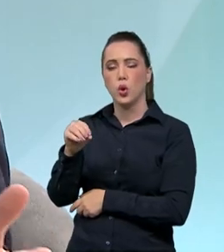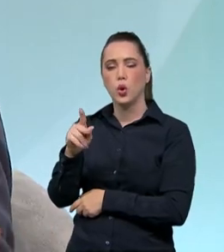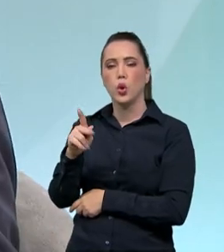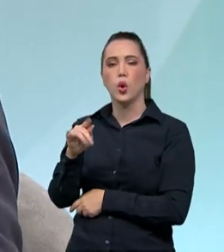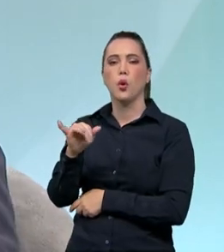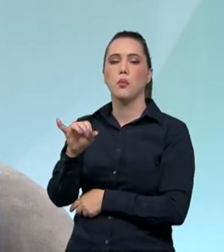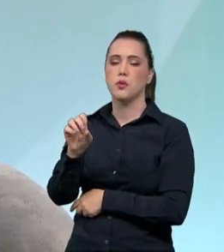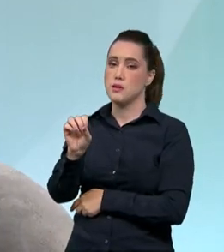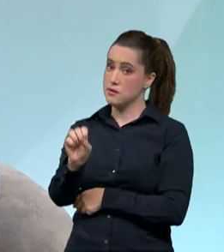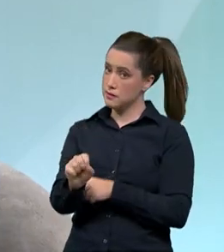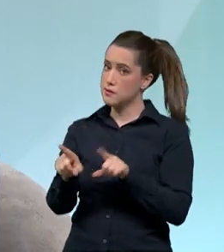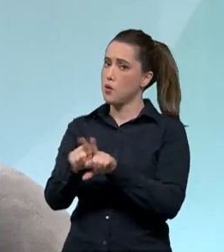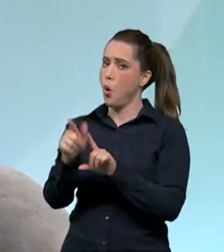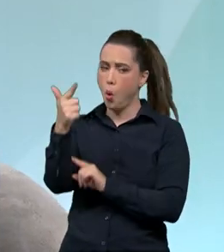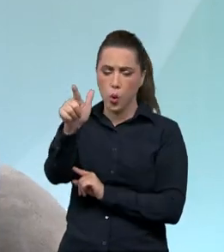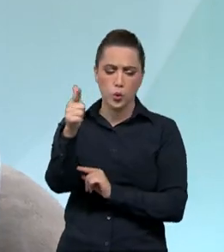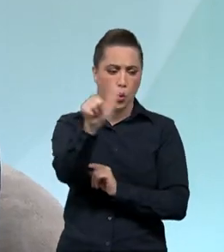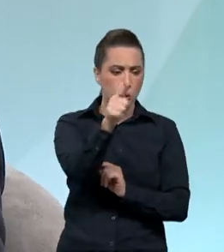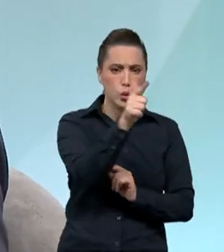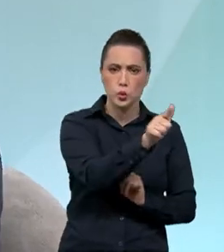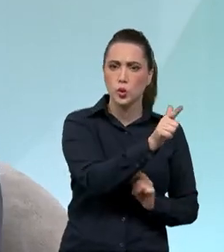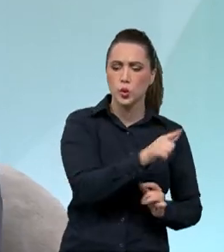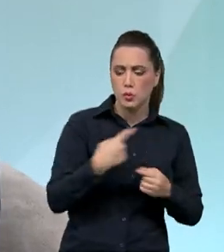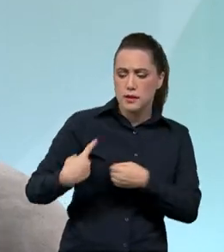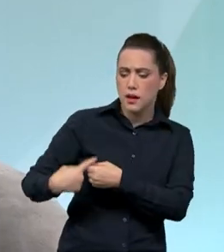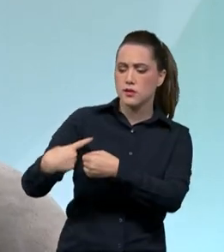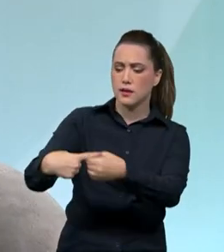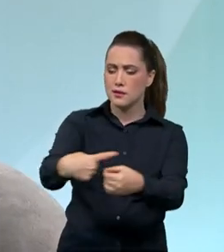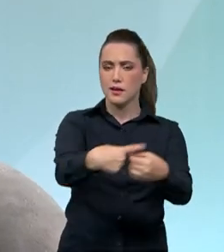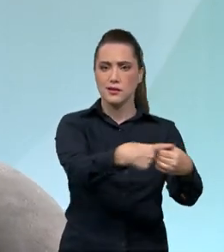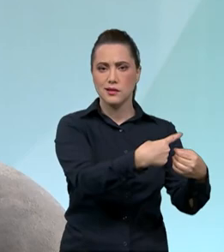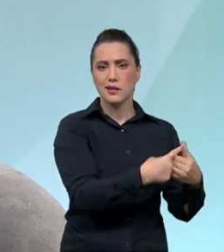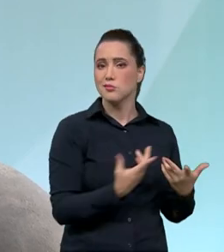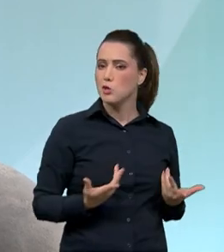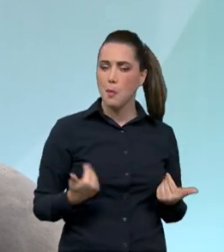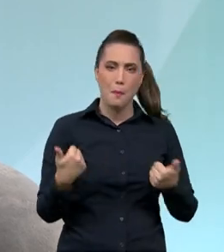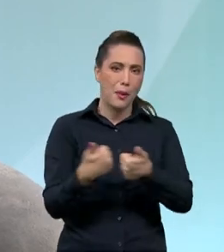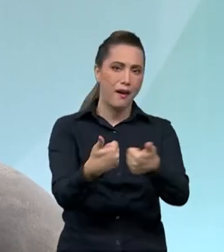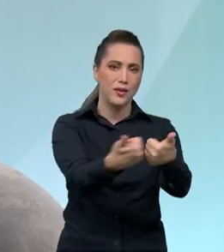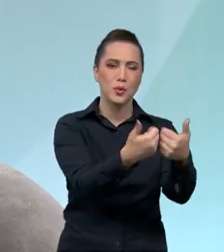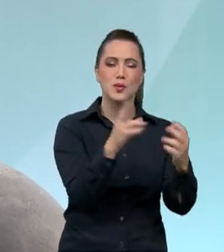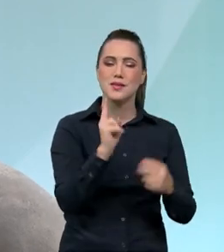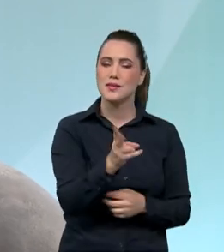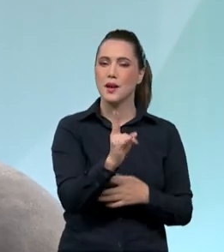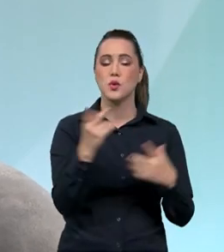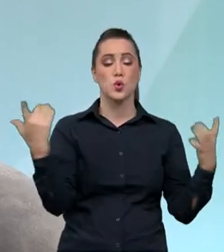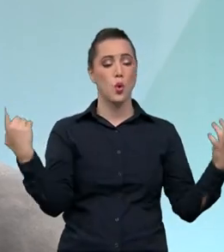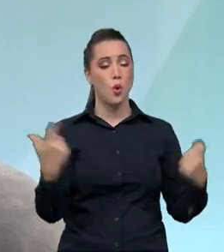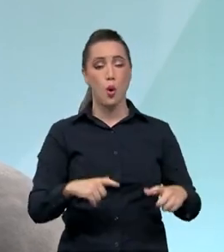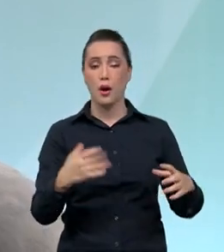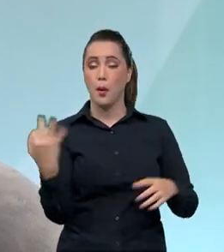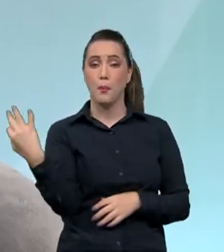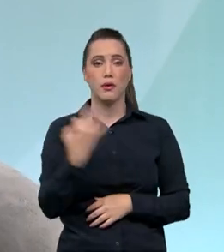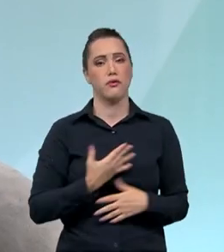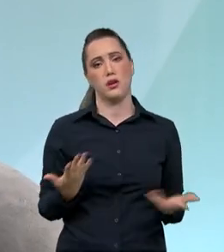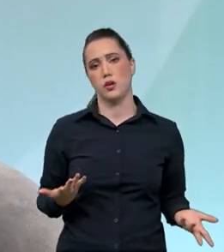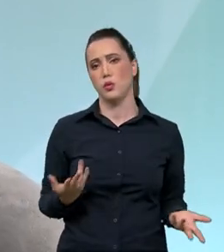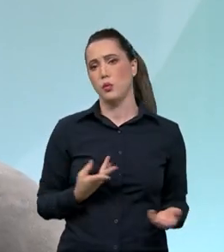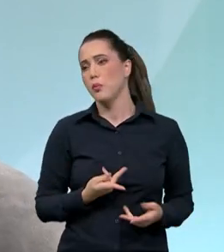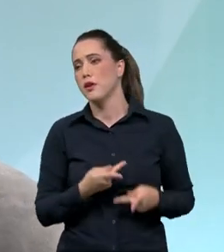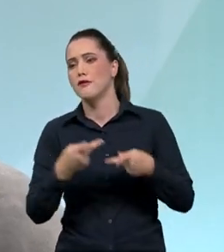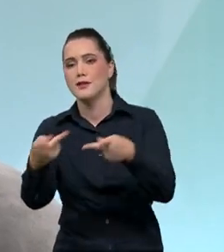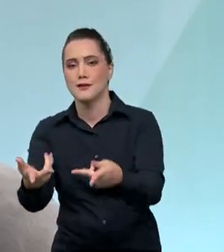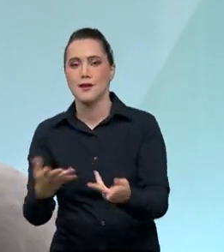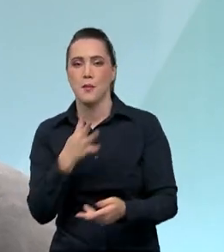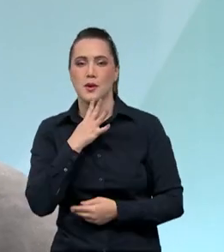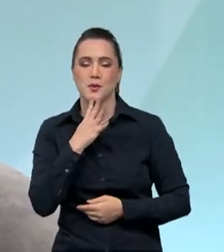outra região do Brasil, a situação vai ser idêntica. Ou seja, ser brasileiro é realmente estar sempre perto de um destino incrível e foi isso que estava